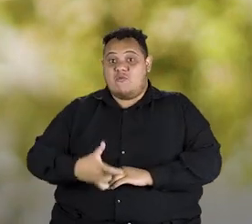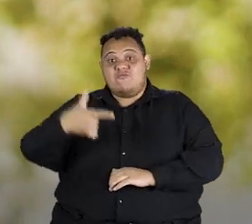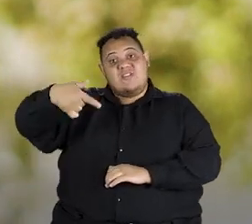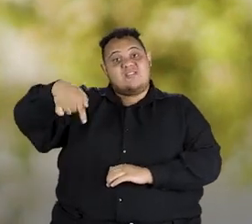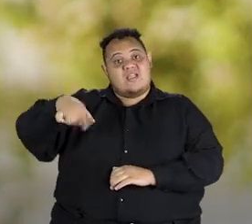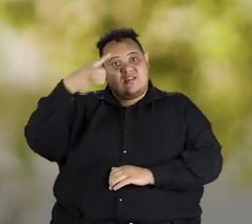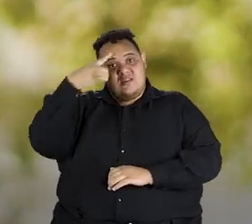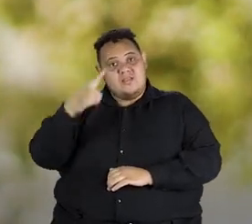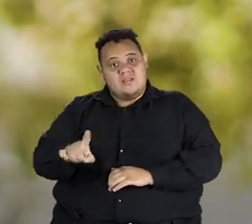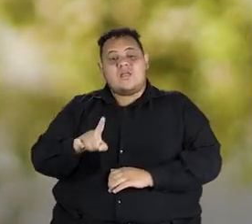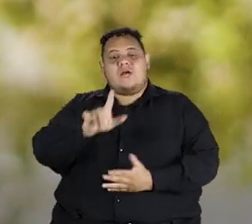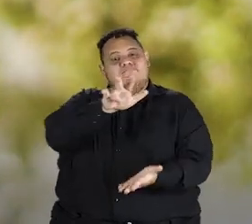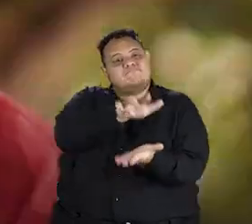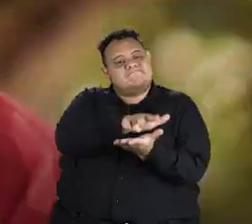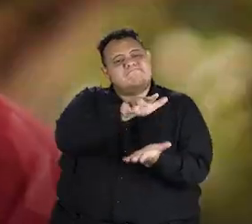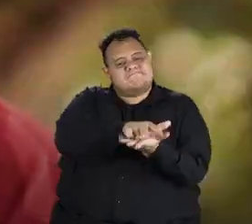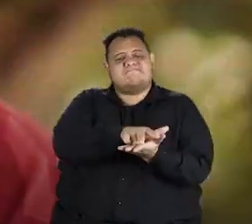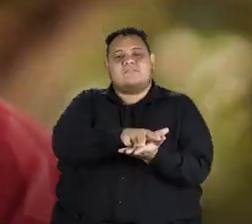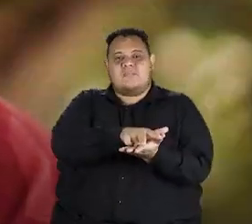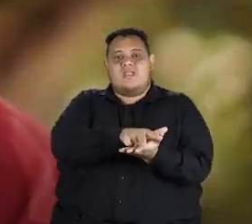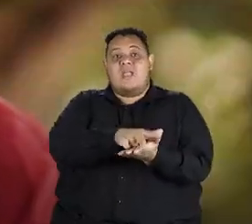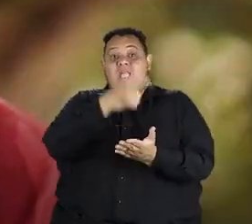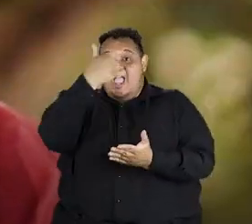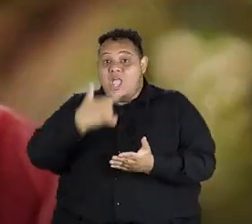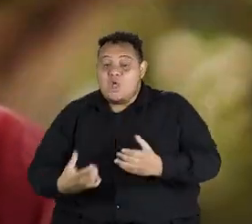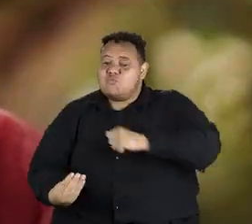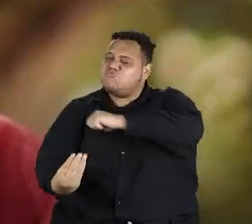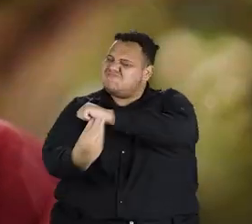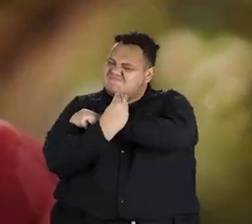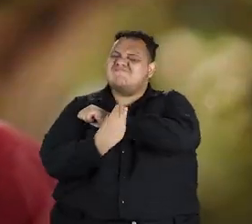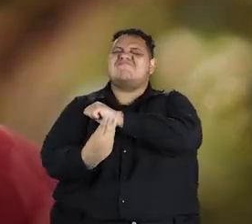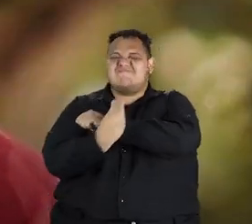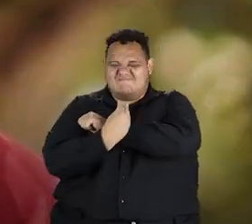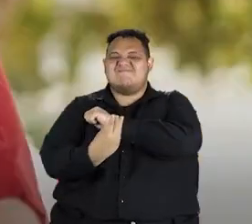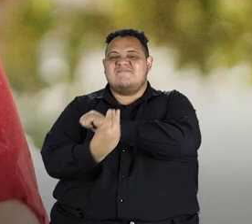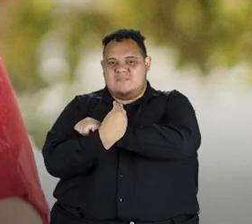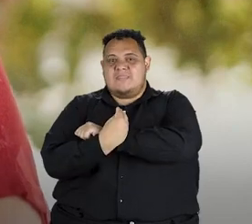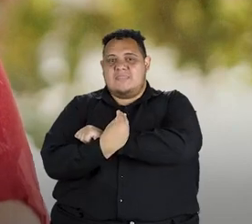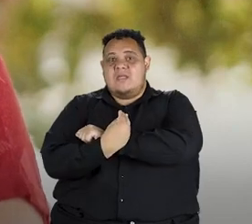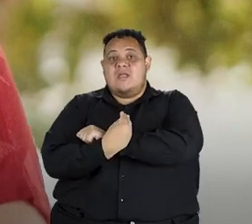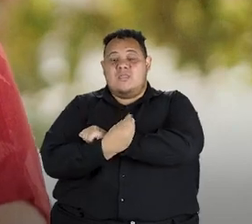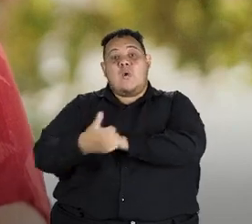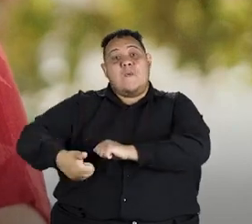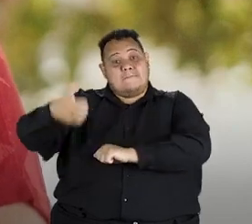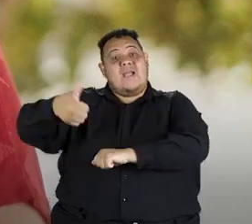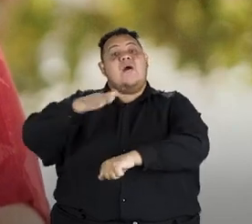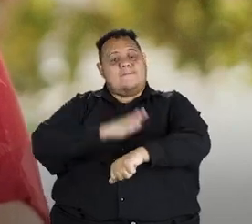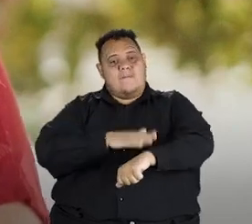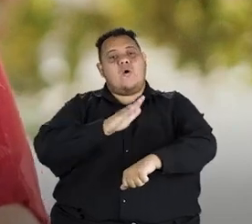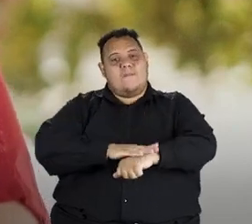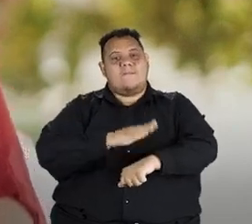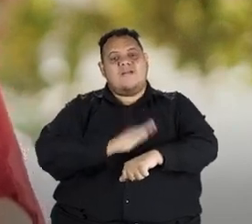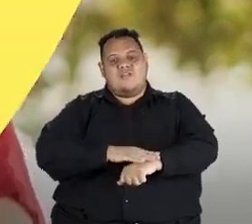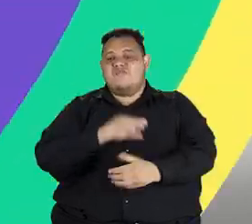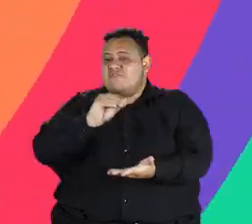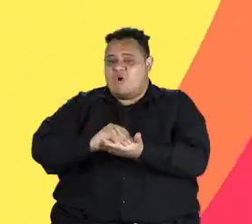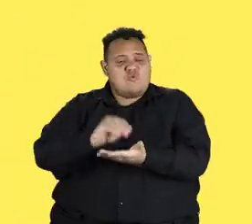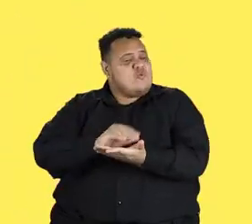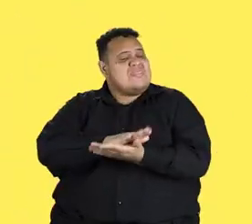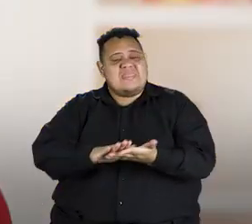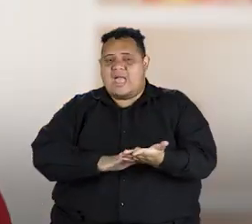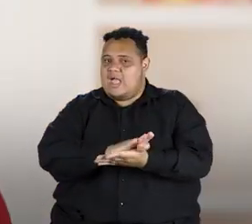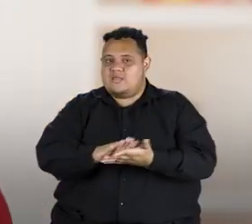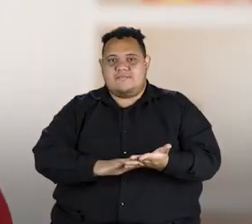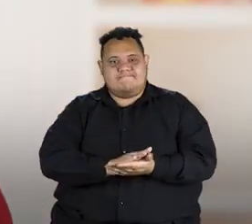dias desde o dia que eu me internei. Eu fui muito bem assistida. Desde o meu primeiro momento, nada me faltou.